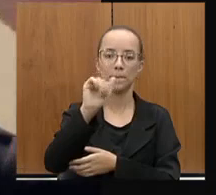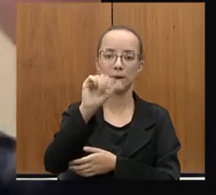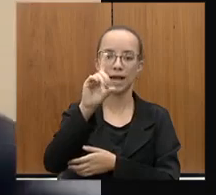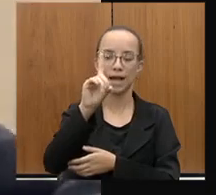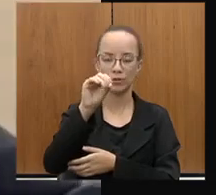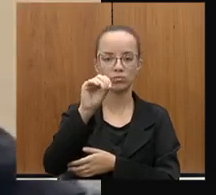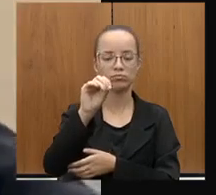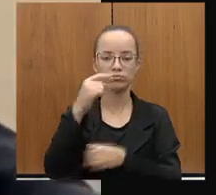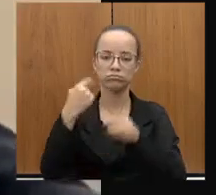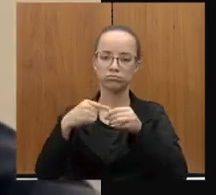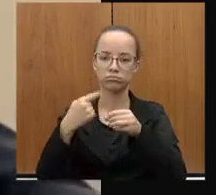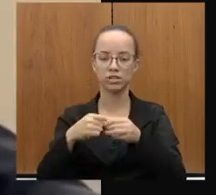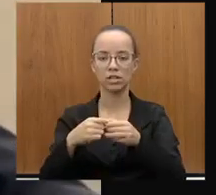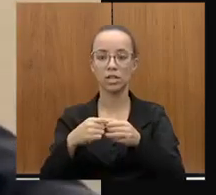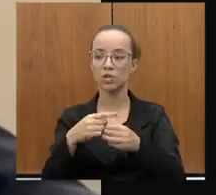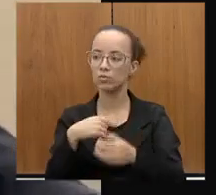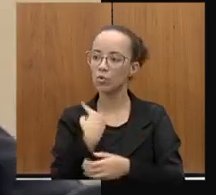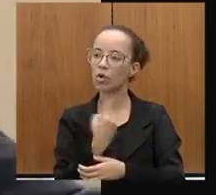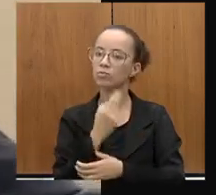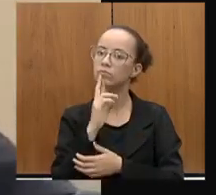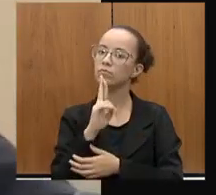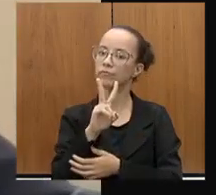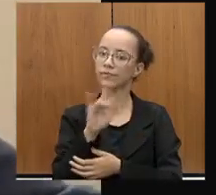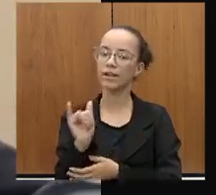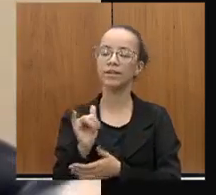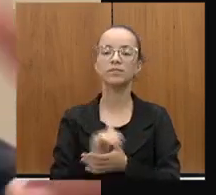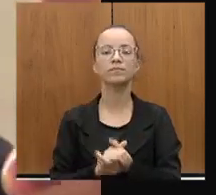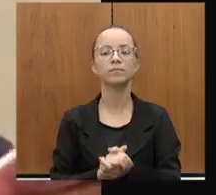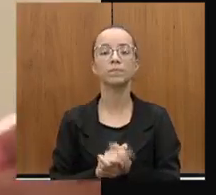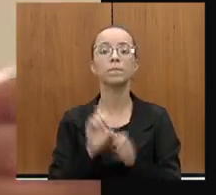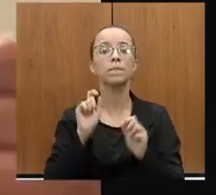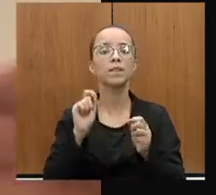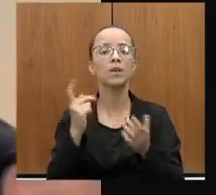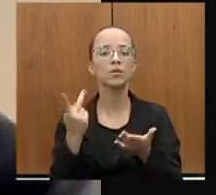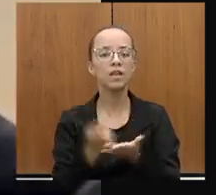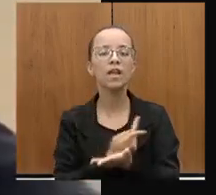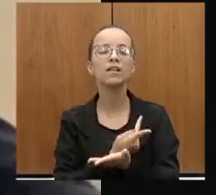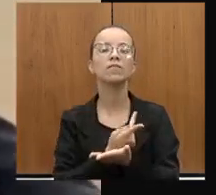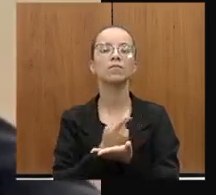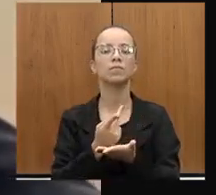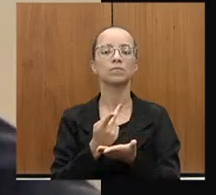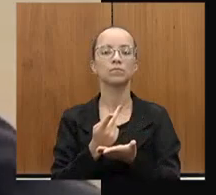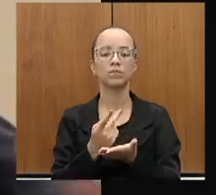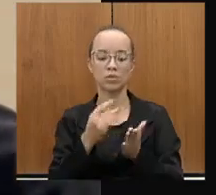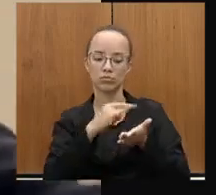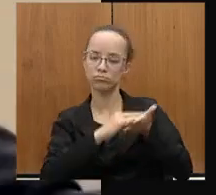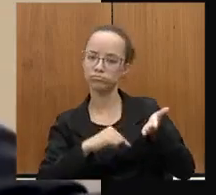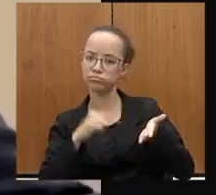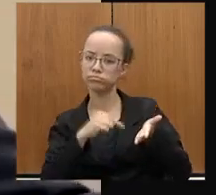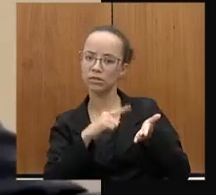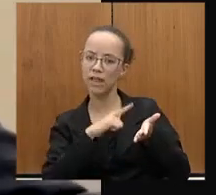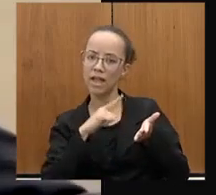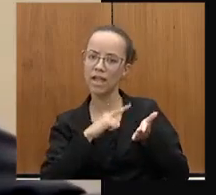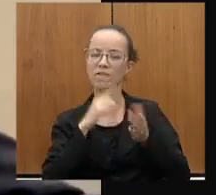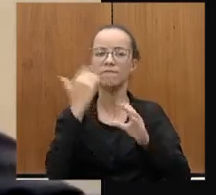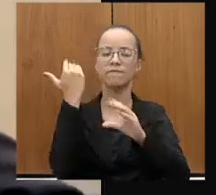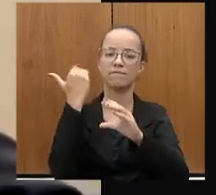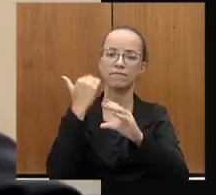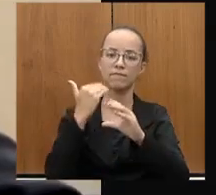vocês não ficarão sem respostas também. O que ocorre, isso está registrado em requerimentos enviados